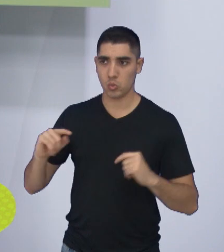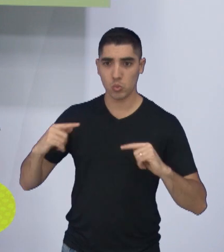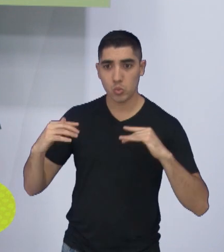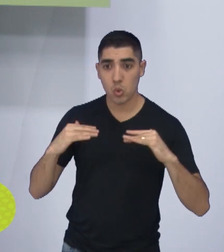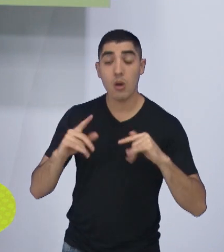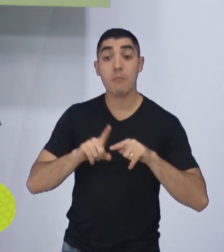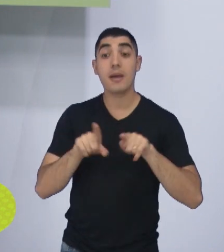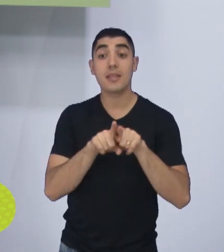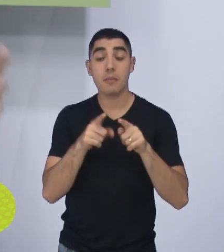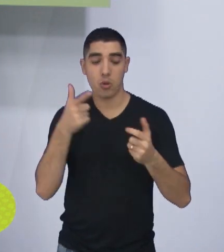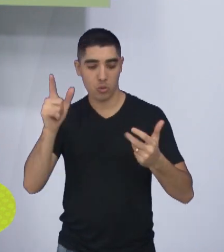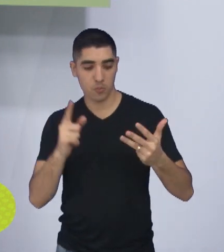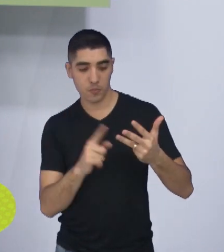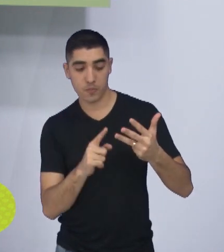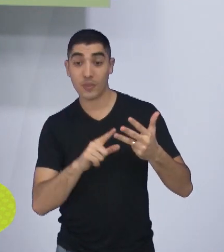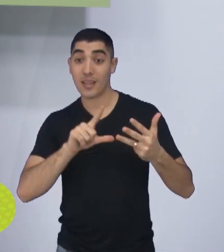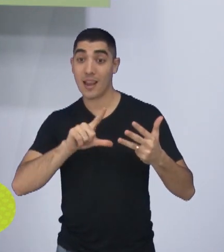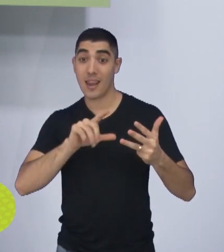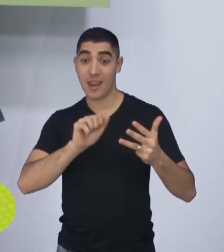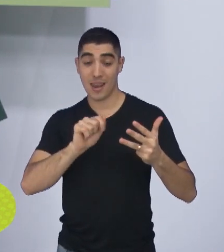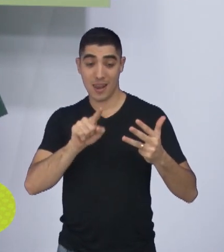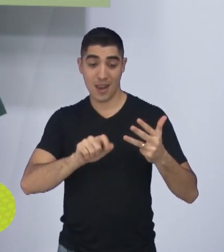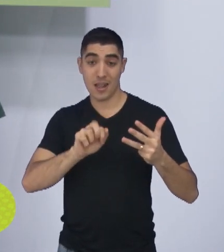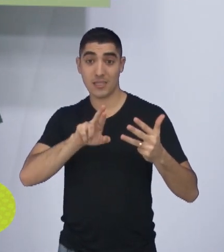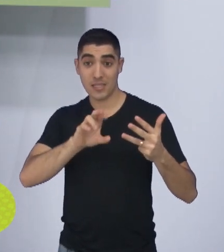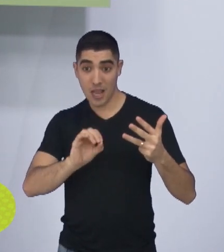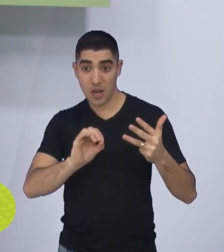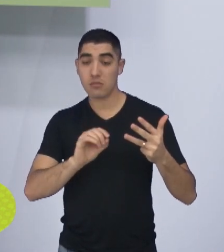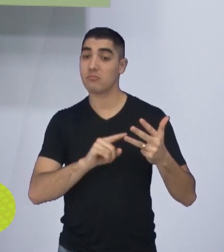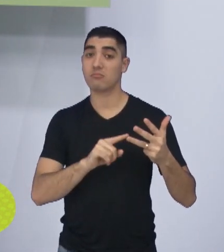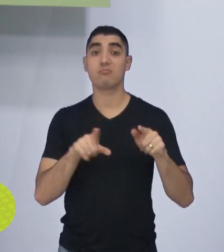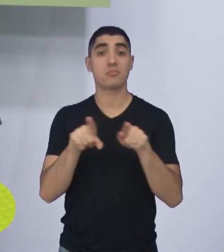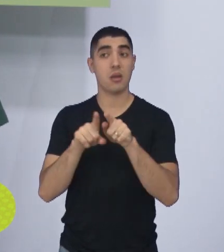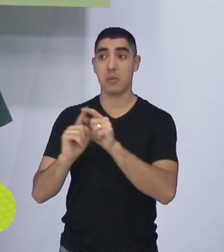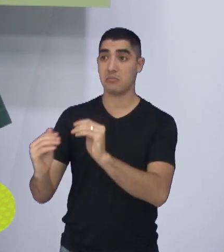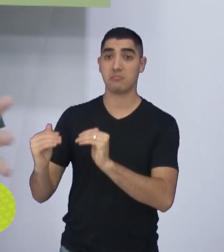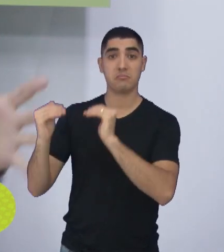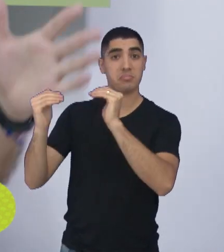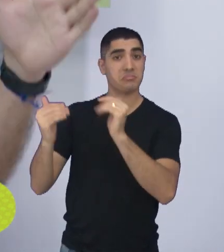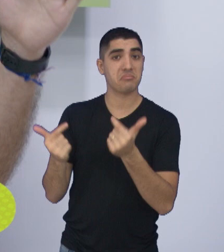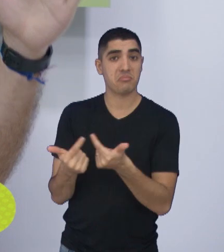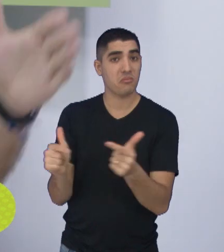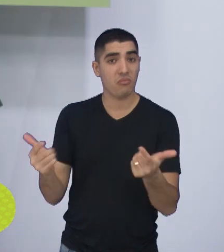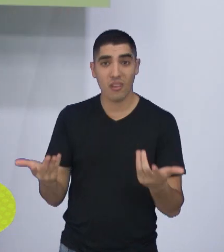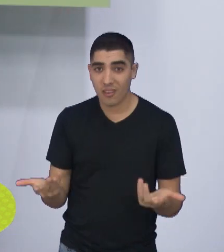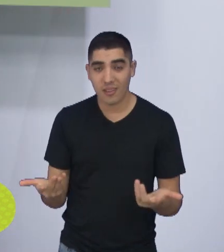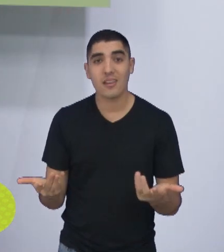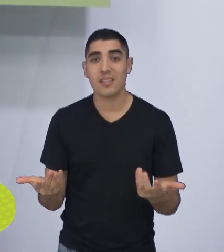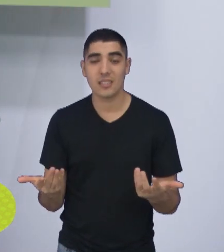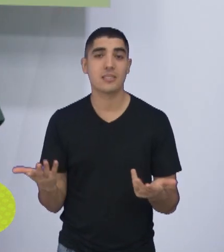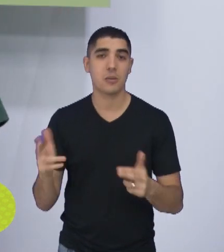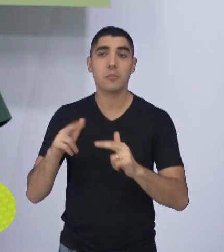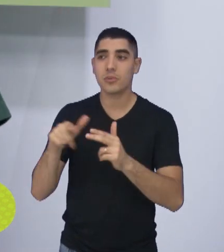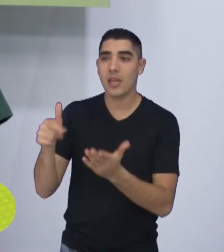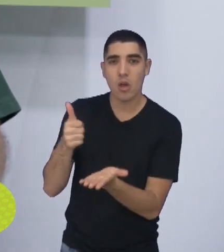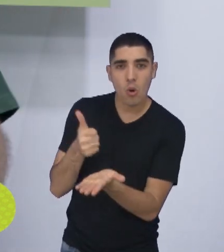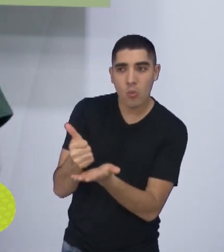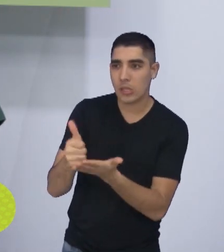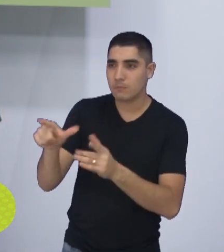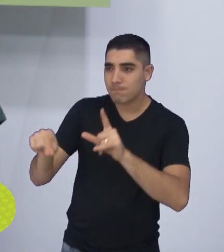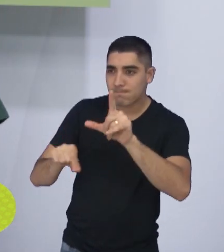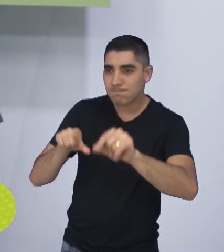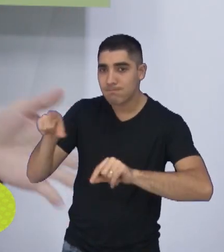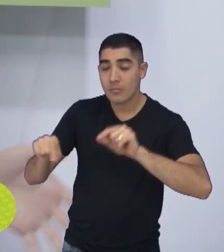também o zagueirão aí, com experiência, bagagem também, não é titular agora na Série D. Mas essas contratações na fase final, principalmente